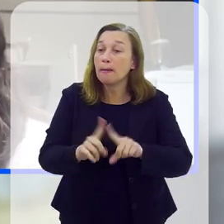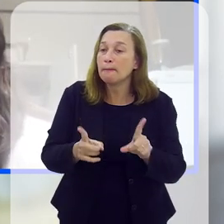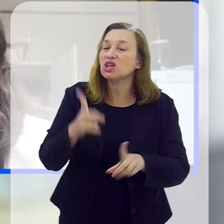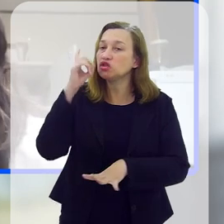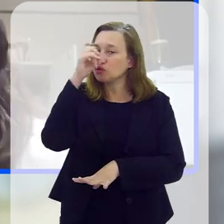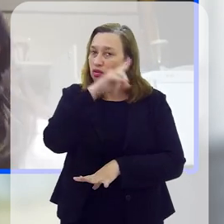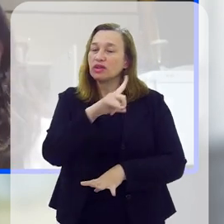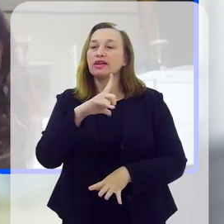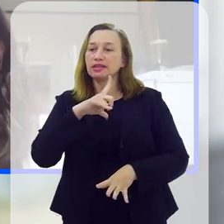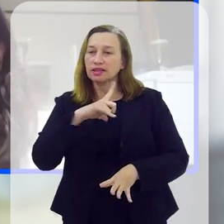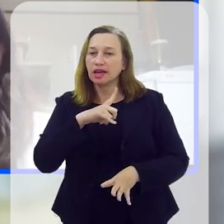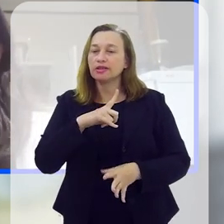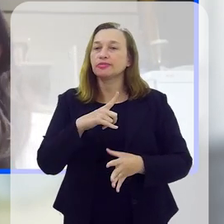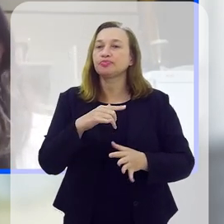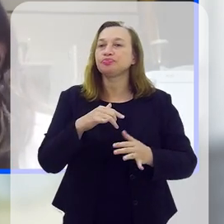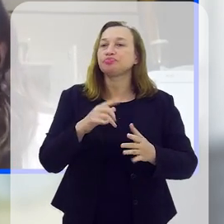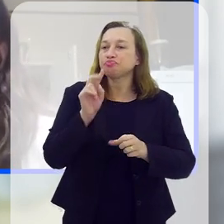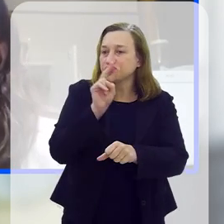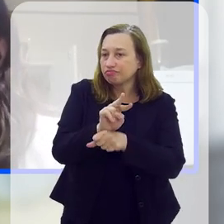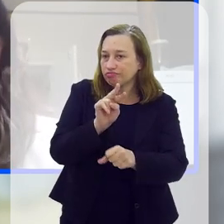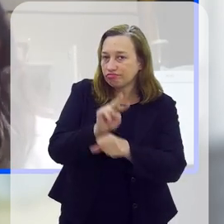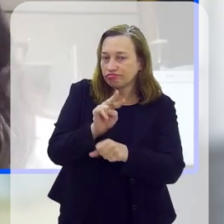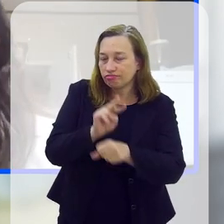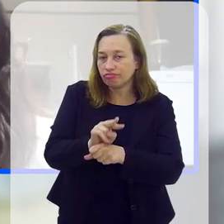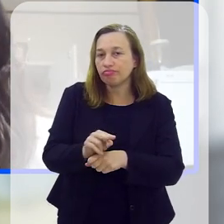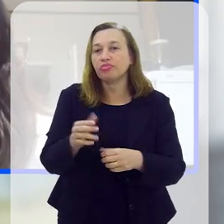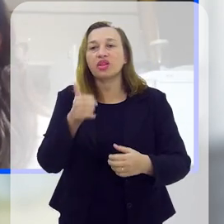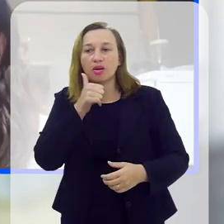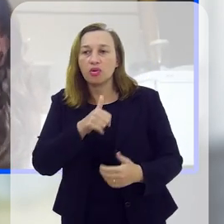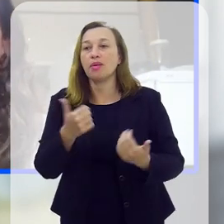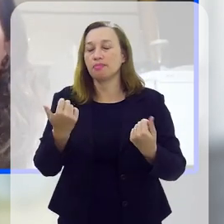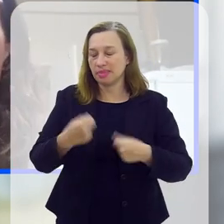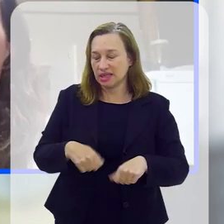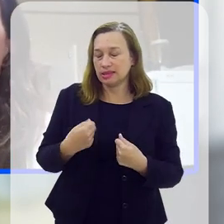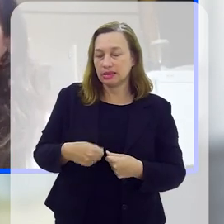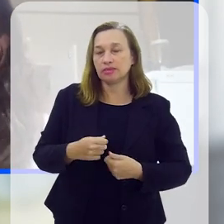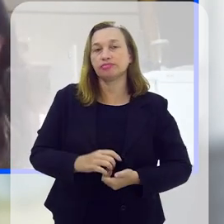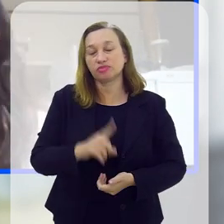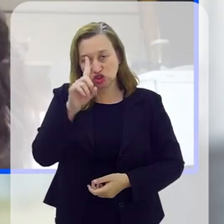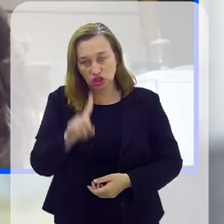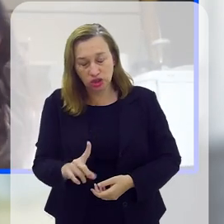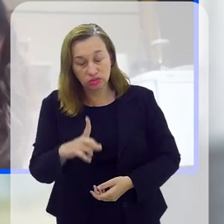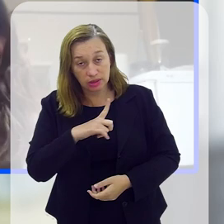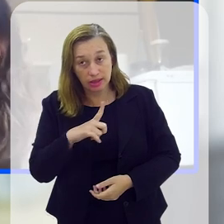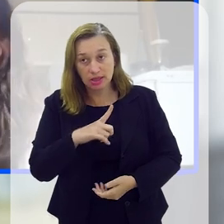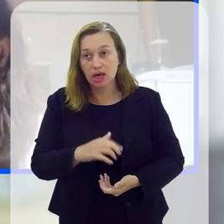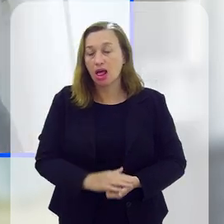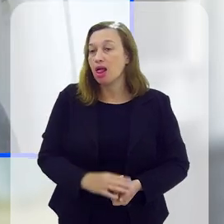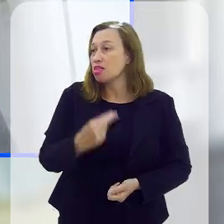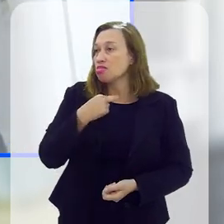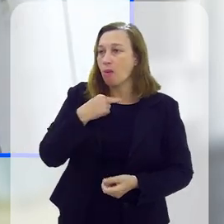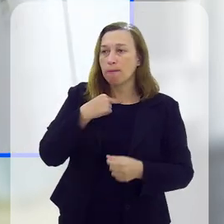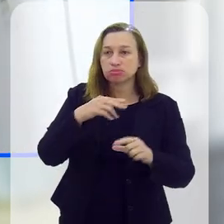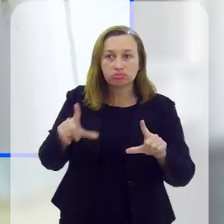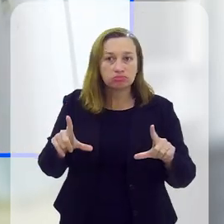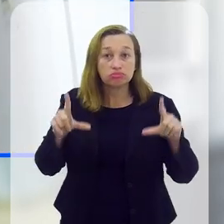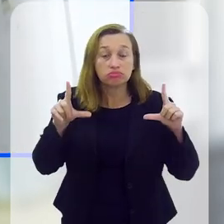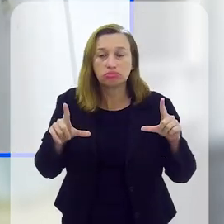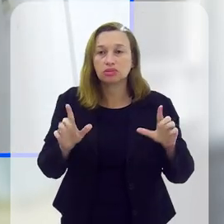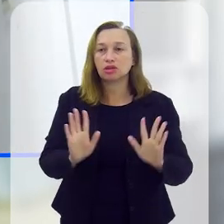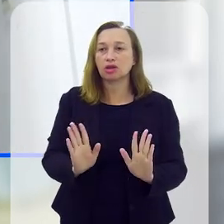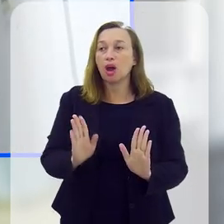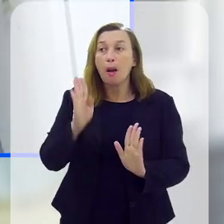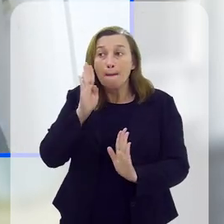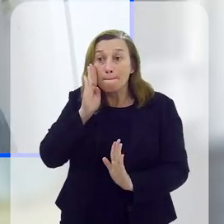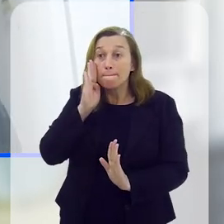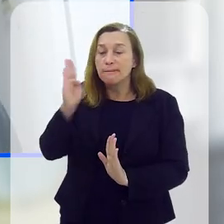dificuldade de dar realmente essa preservação a que a mulher tem direito. A mulher não pode ficar exposta,